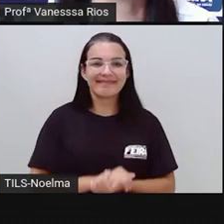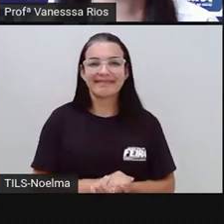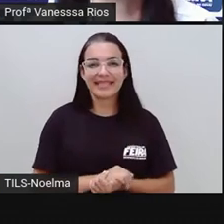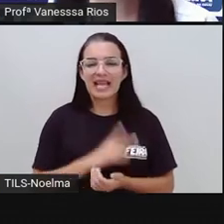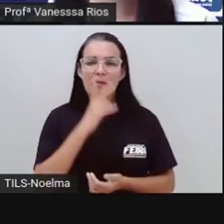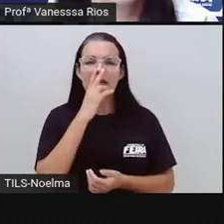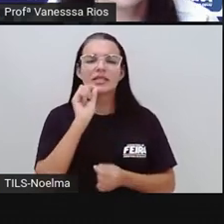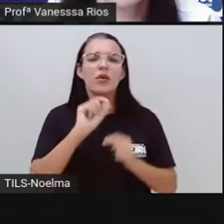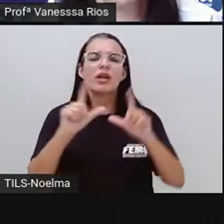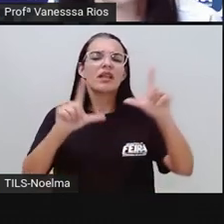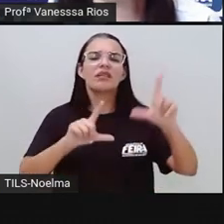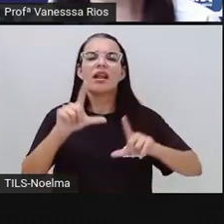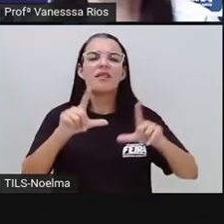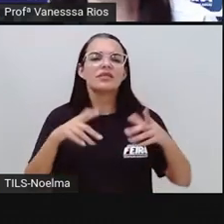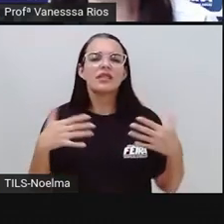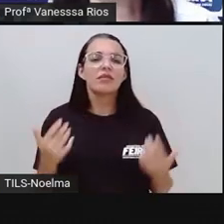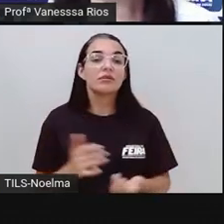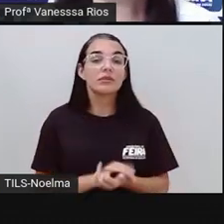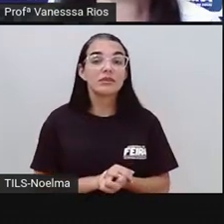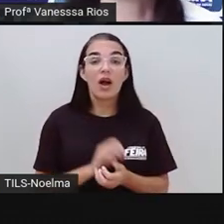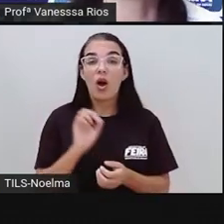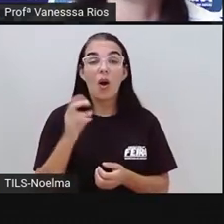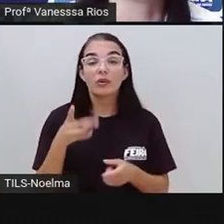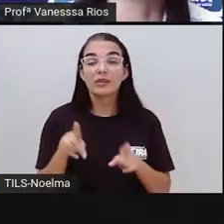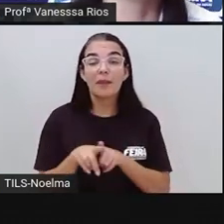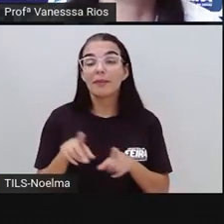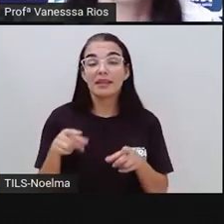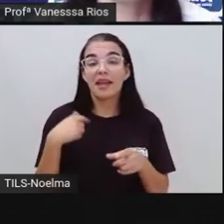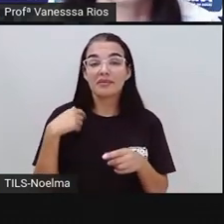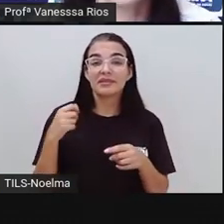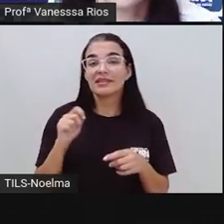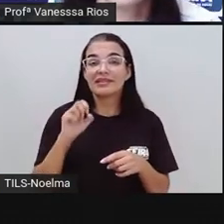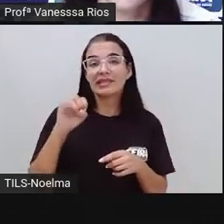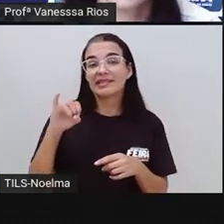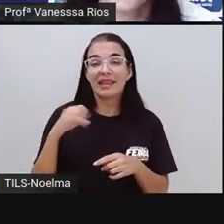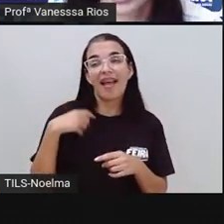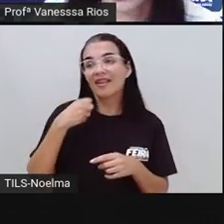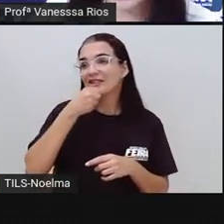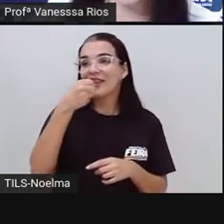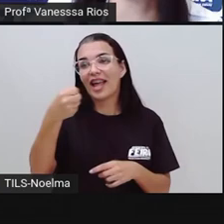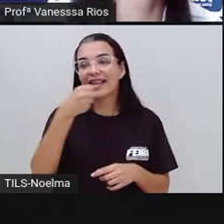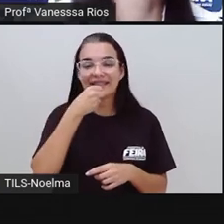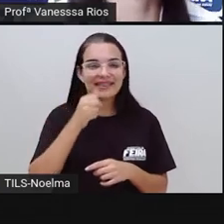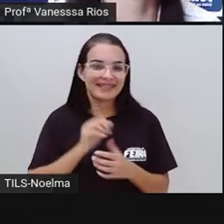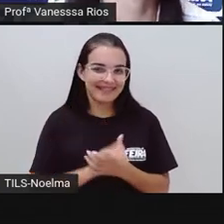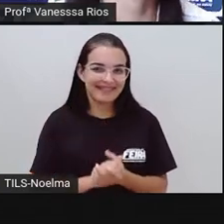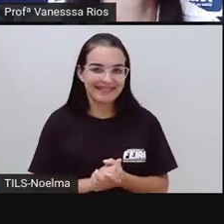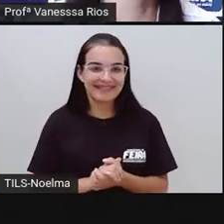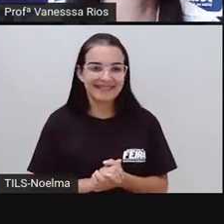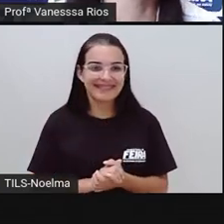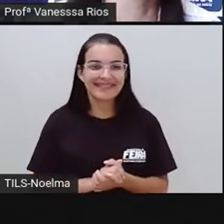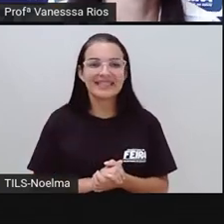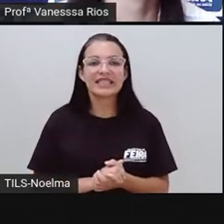televisão ou eu fosse, de repente, um jornalista aí e estivesse te entrevistando. Então, vamos lá.